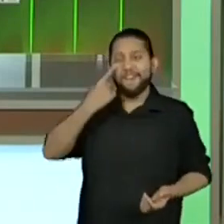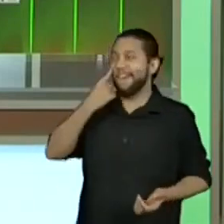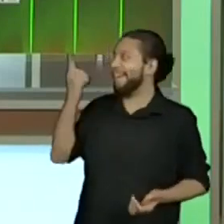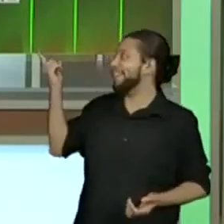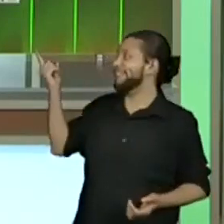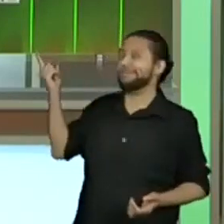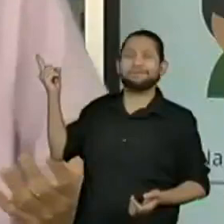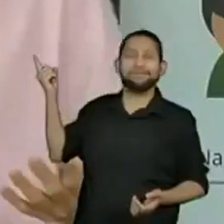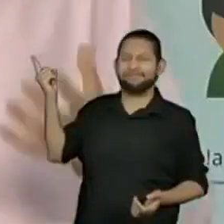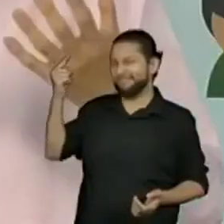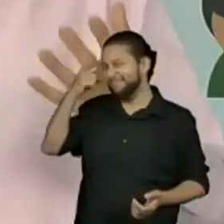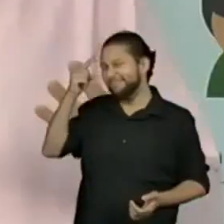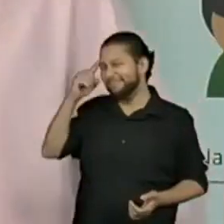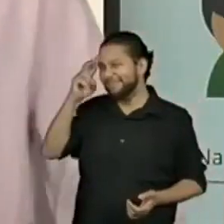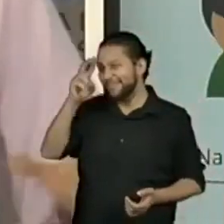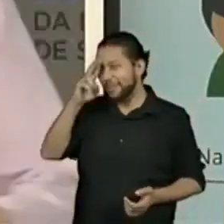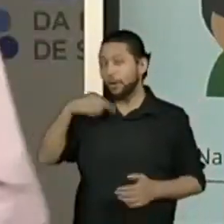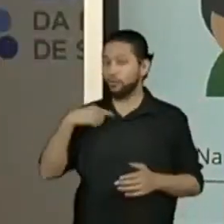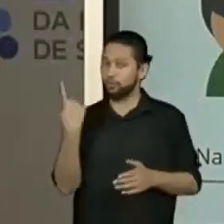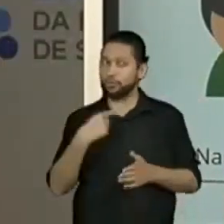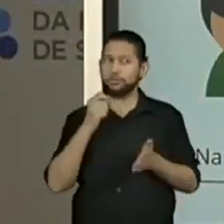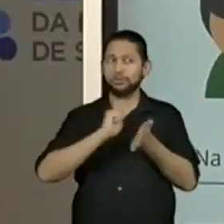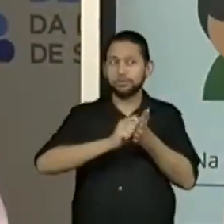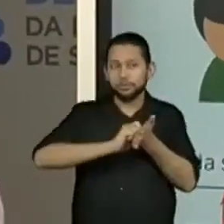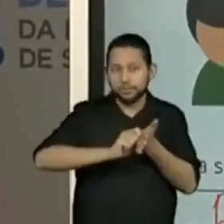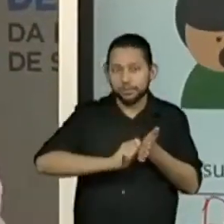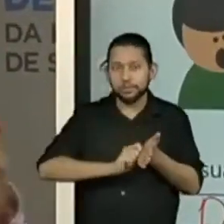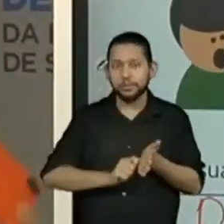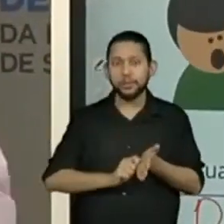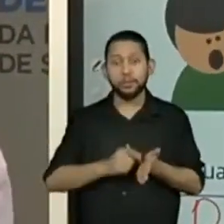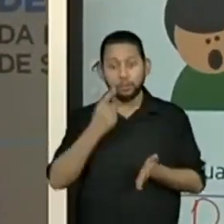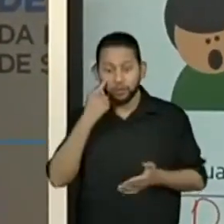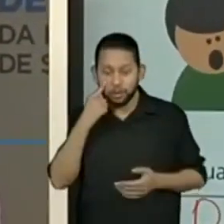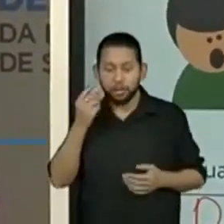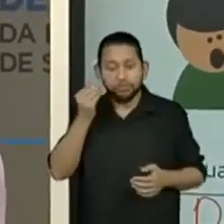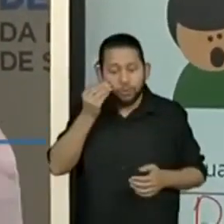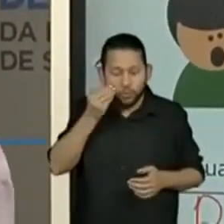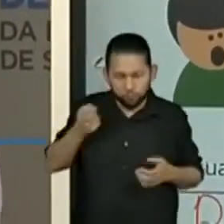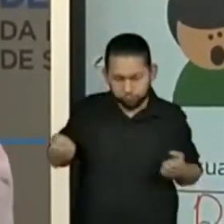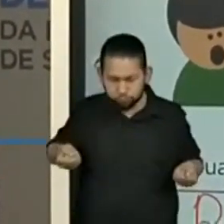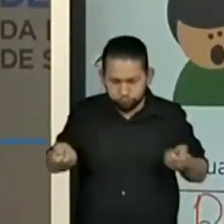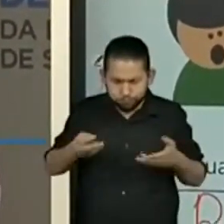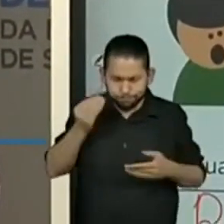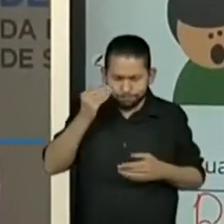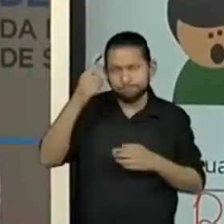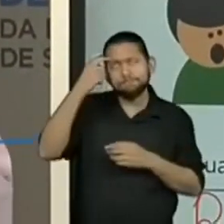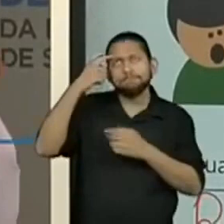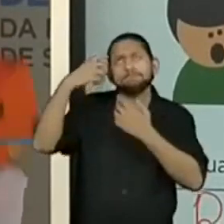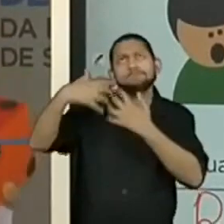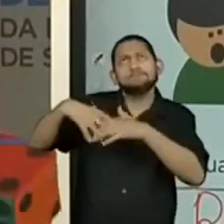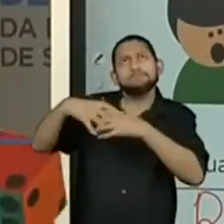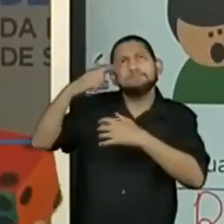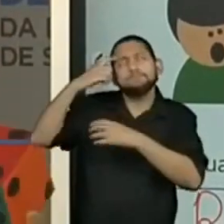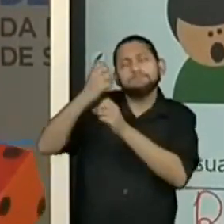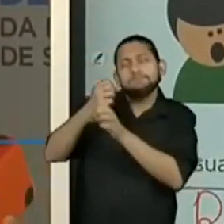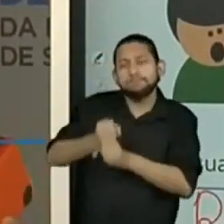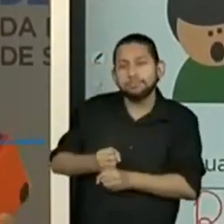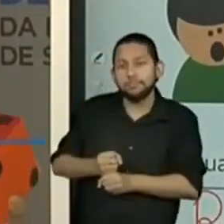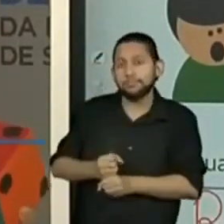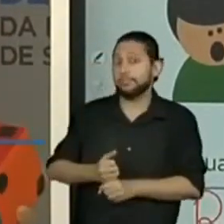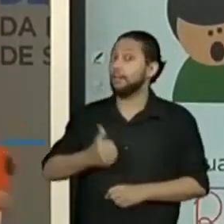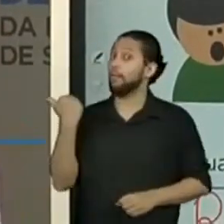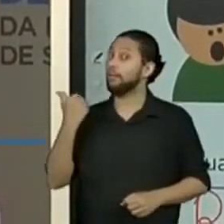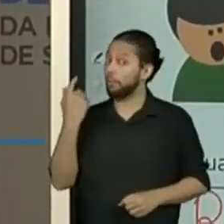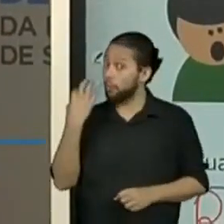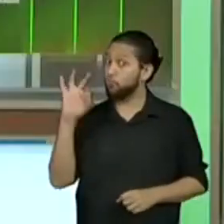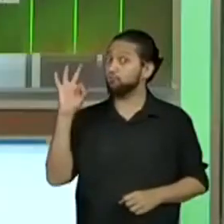E agora, tendo explorado aí os dados e feito essa verificação e esses experimentos, vamos corrigir isso